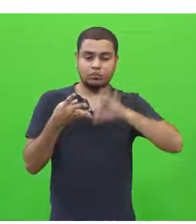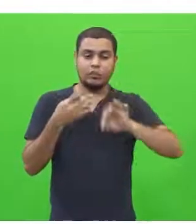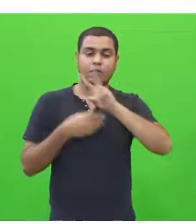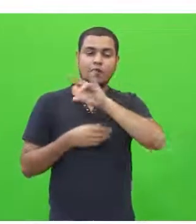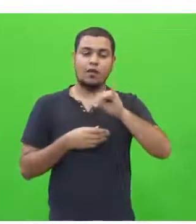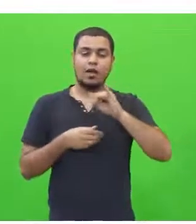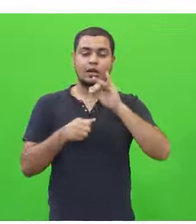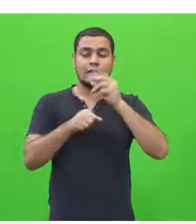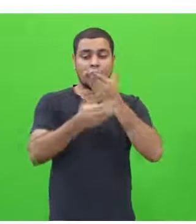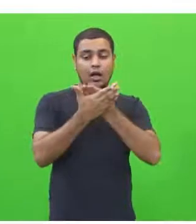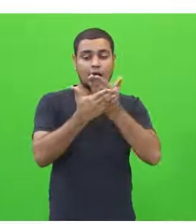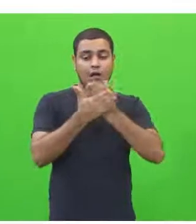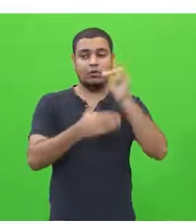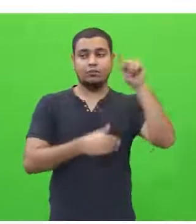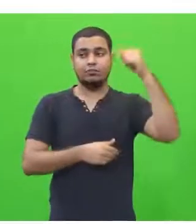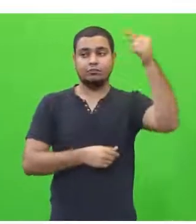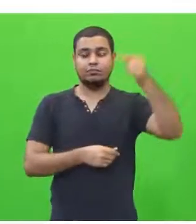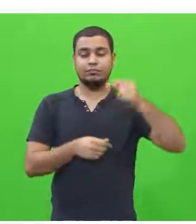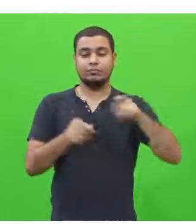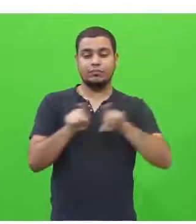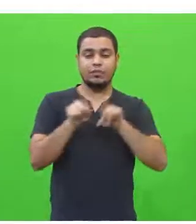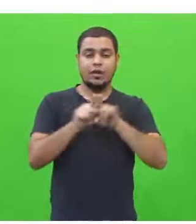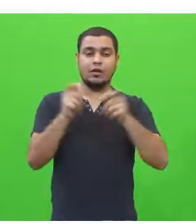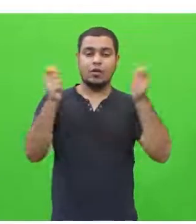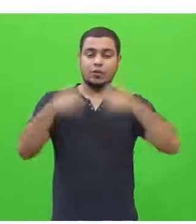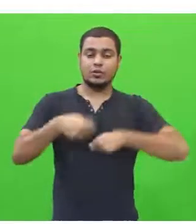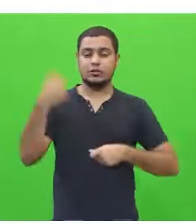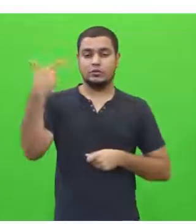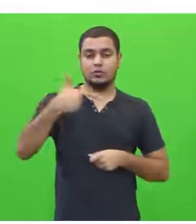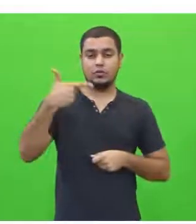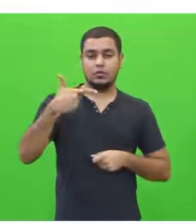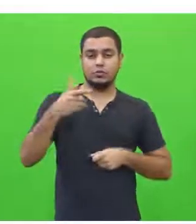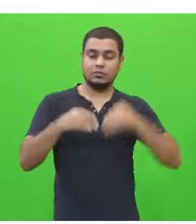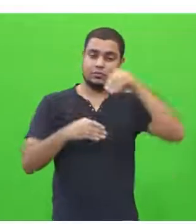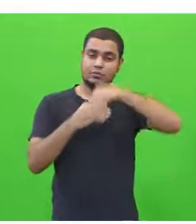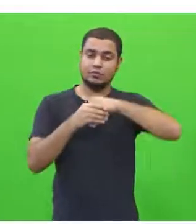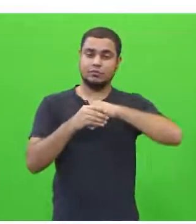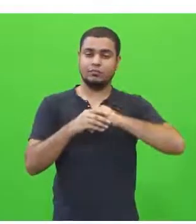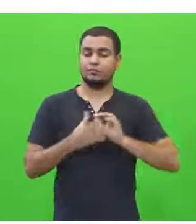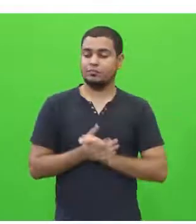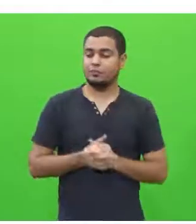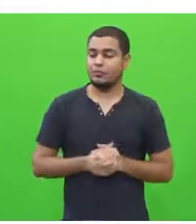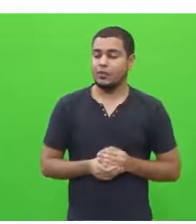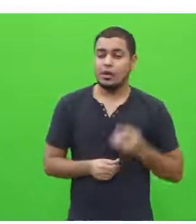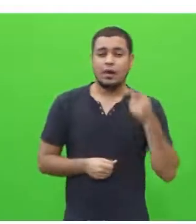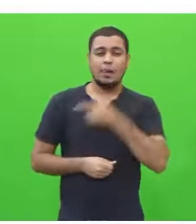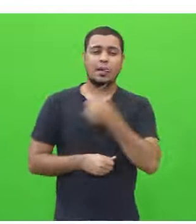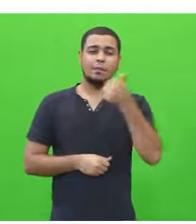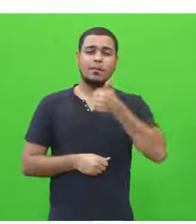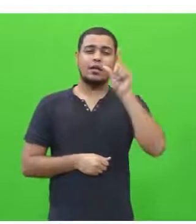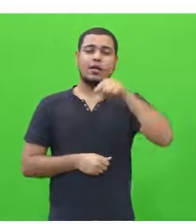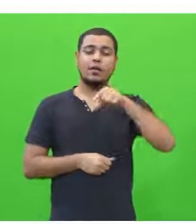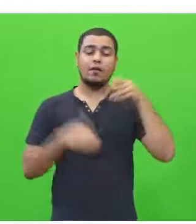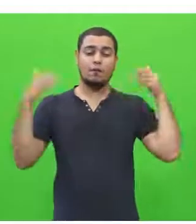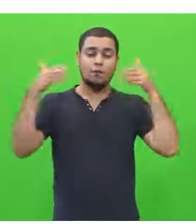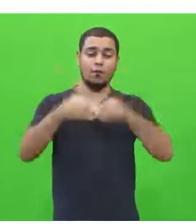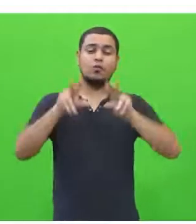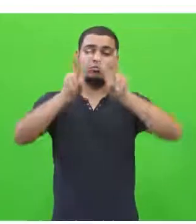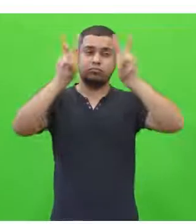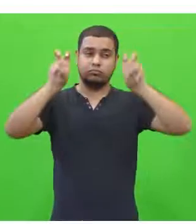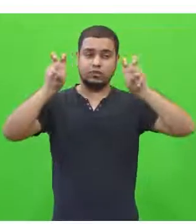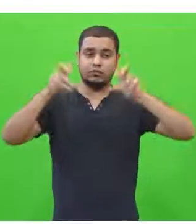próximas aulas a competência 2 aí nessa cartela. Então preste atenção que a primeira é voltada para o tema.